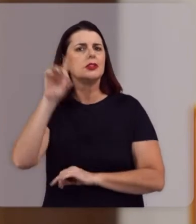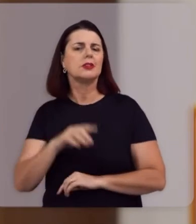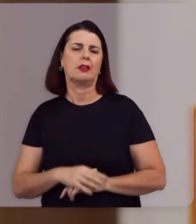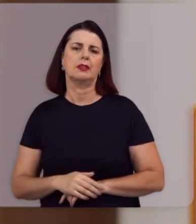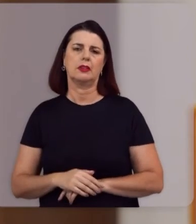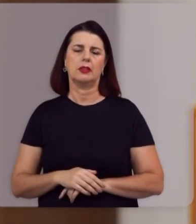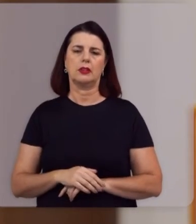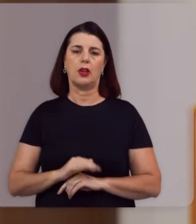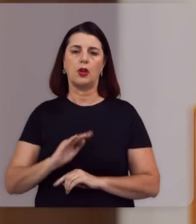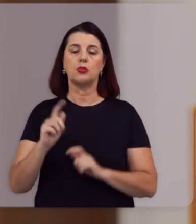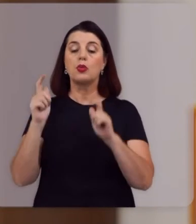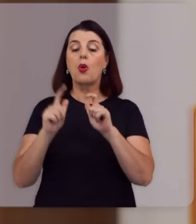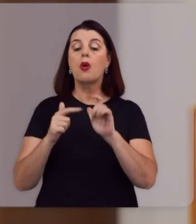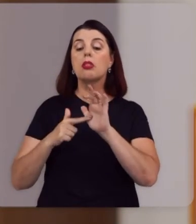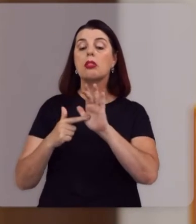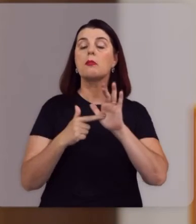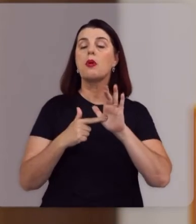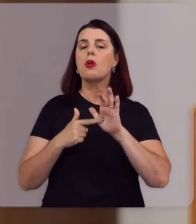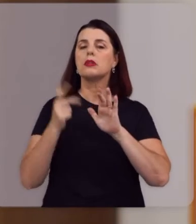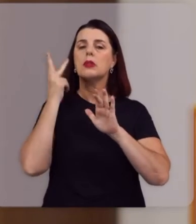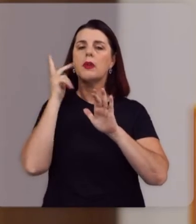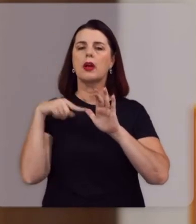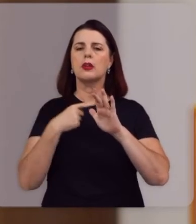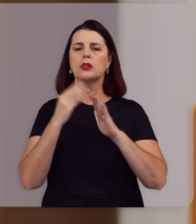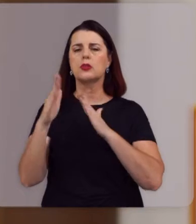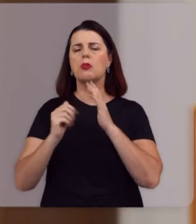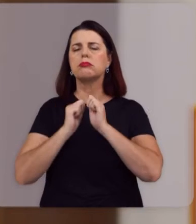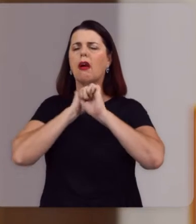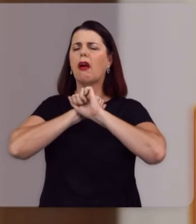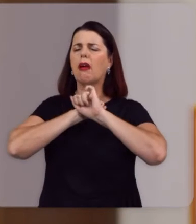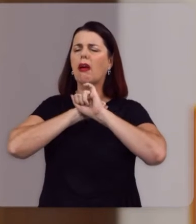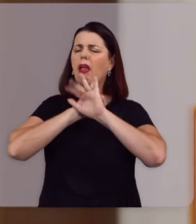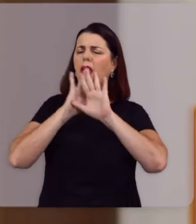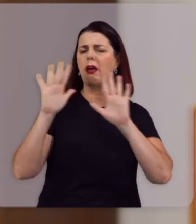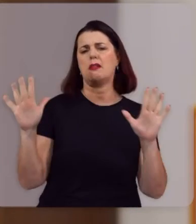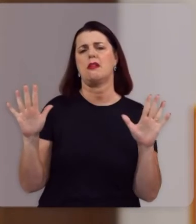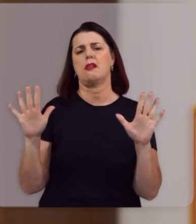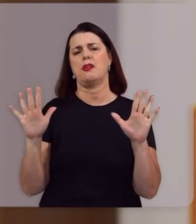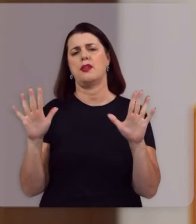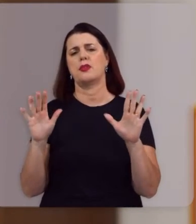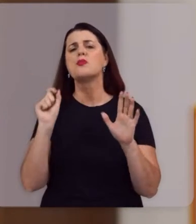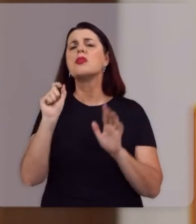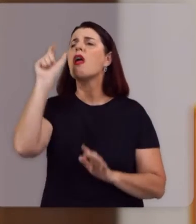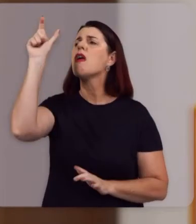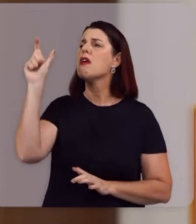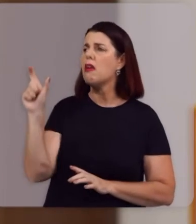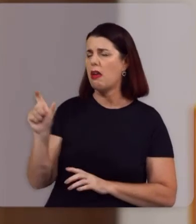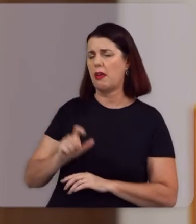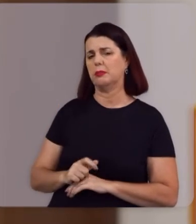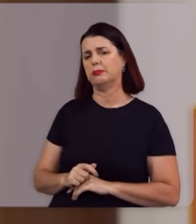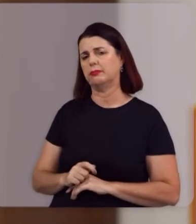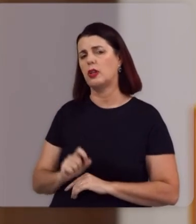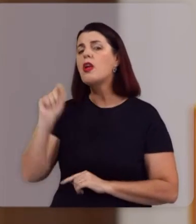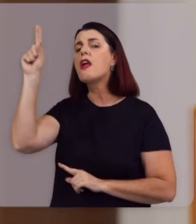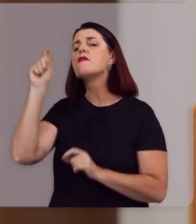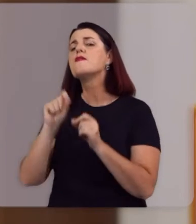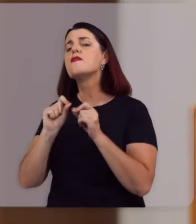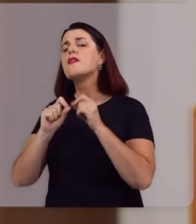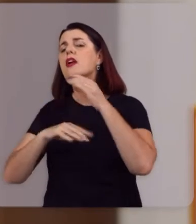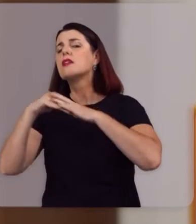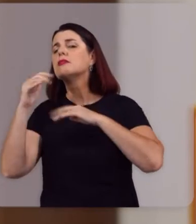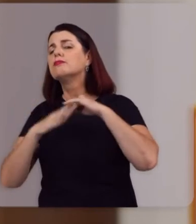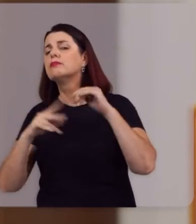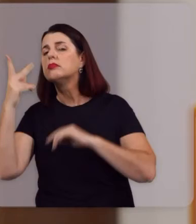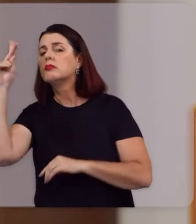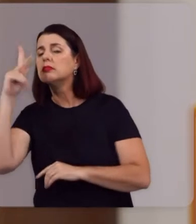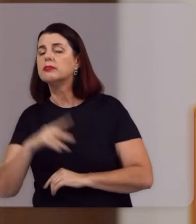Onde Deus retrata Para nós Com total clareza Quem ele é E o que ele fez